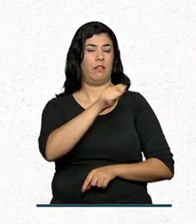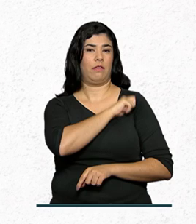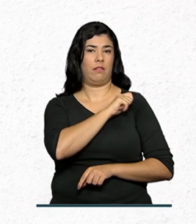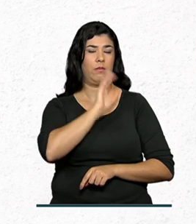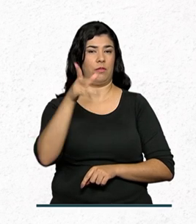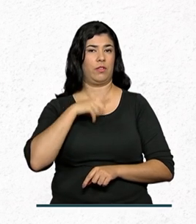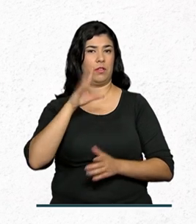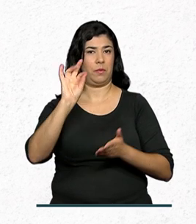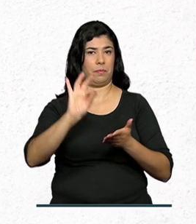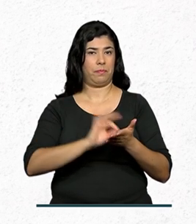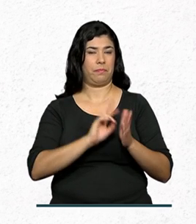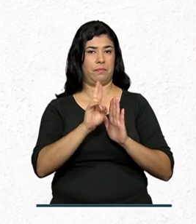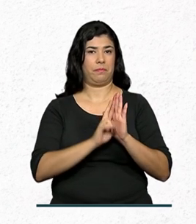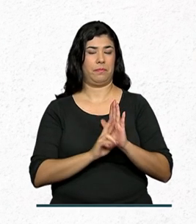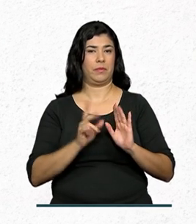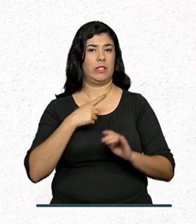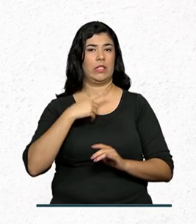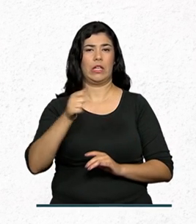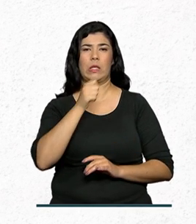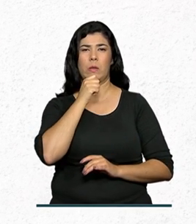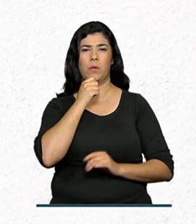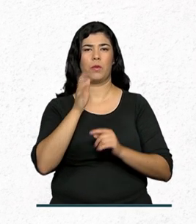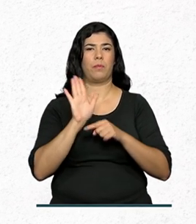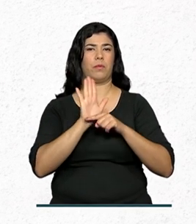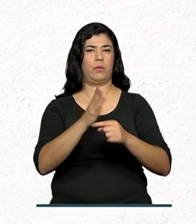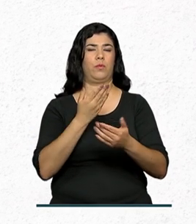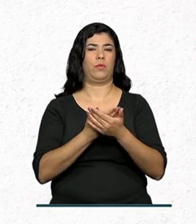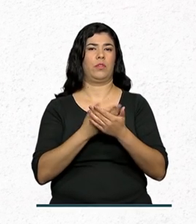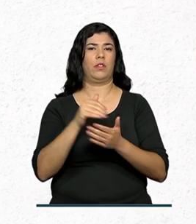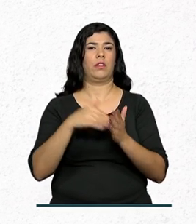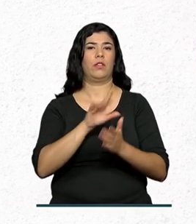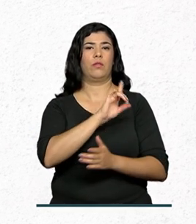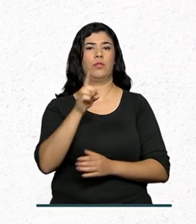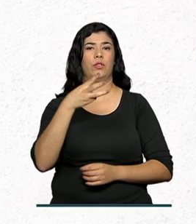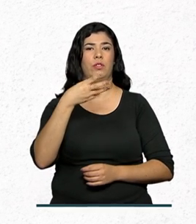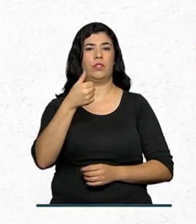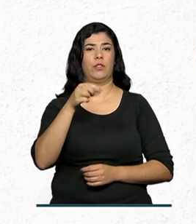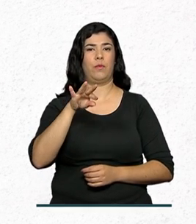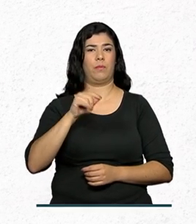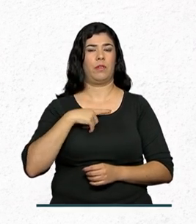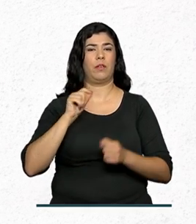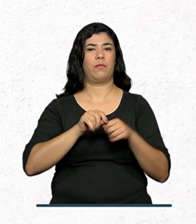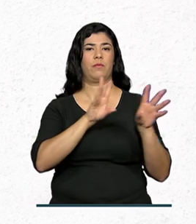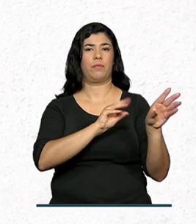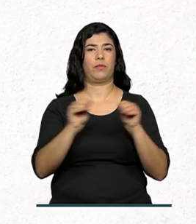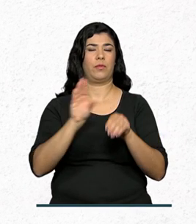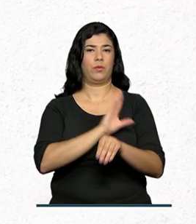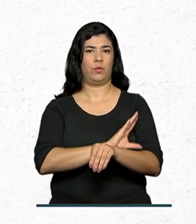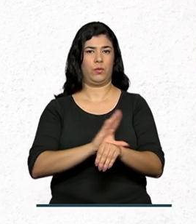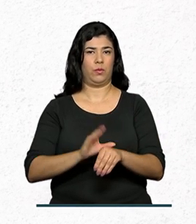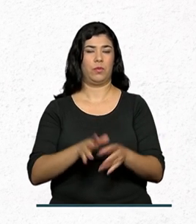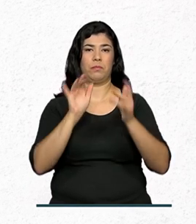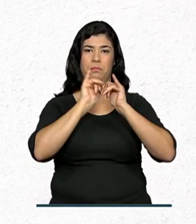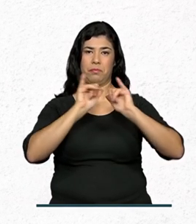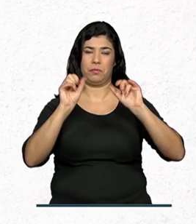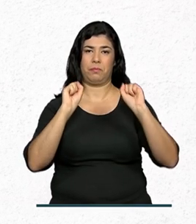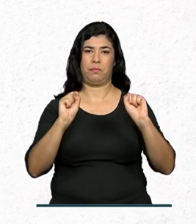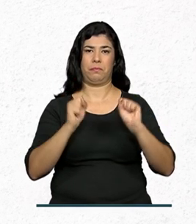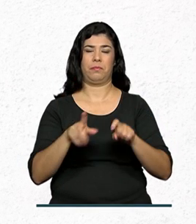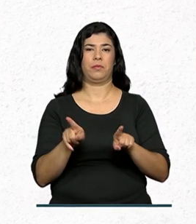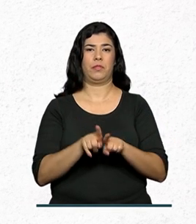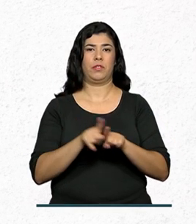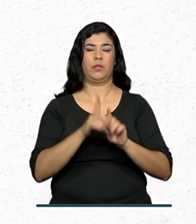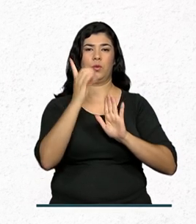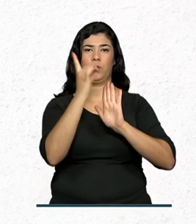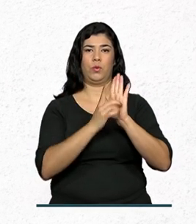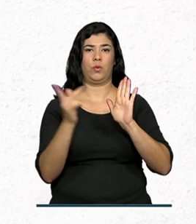regularmente matriculados, mas sem a bolsa, têm o prazo até 30 de maio para fazer a transferência. As informações estão no